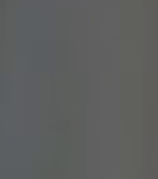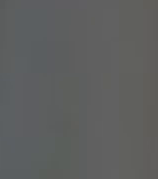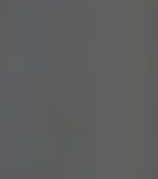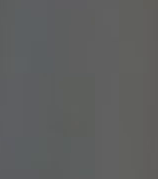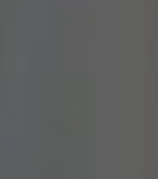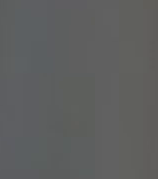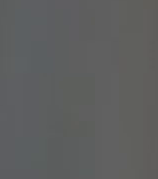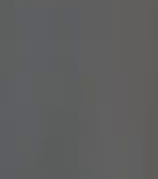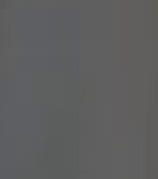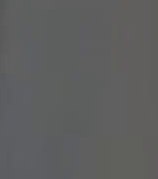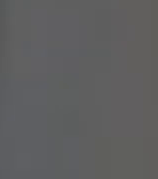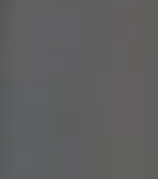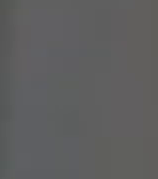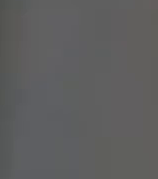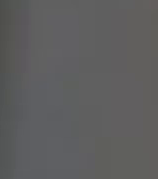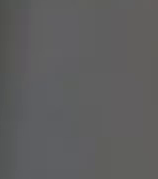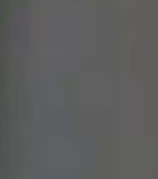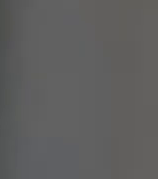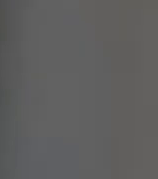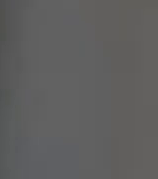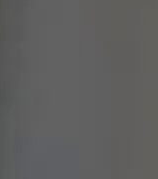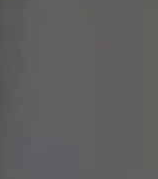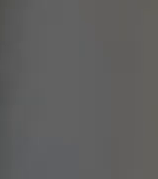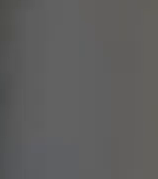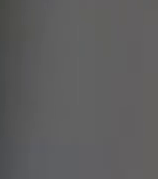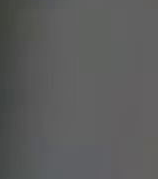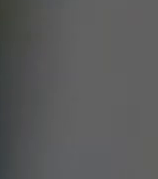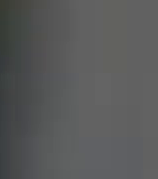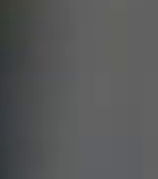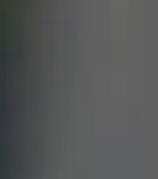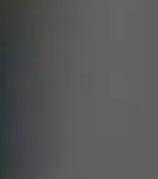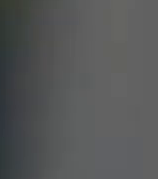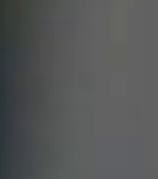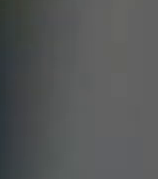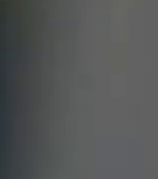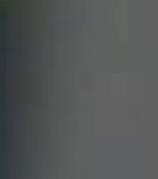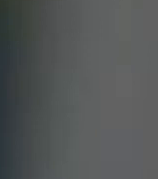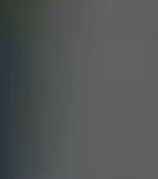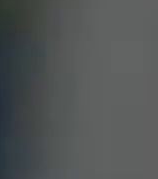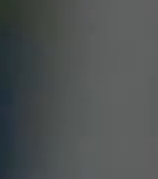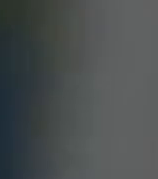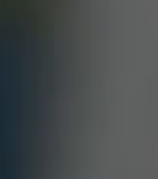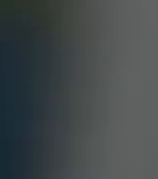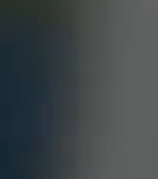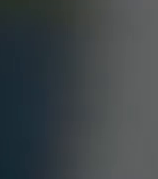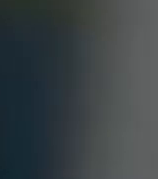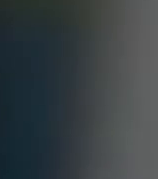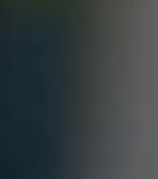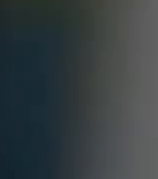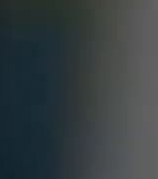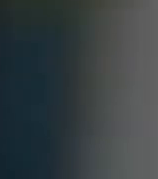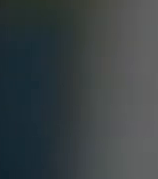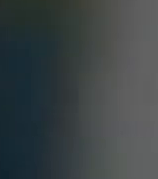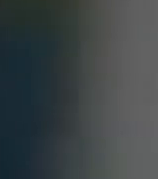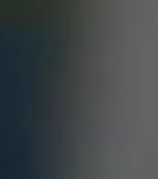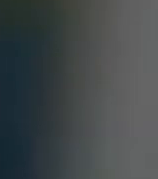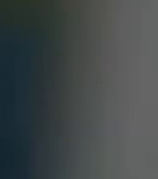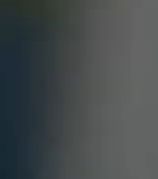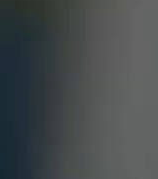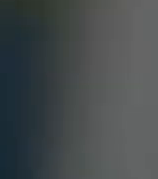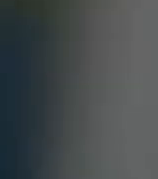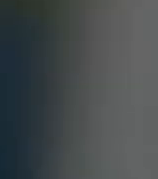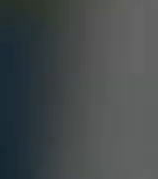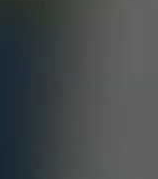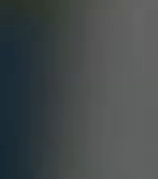Ô prof, tá na gramática isso? Não, na verdade a língua portuguesa ela muda, né? Não,